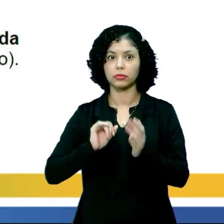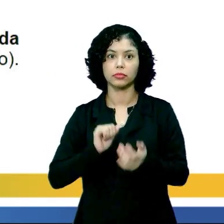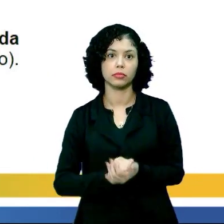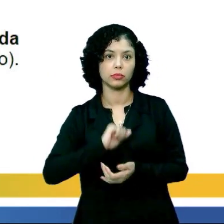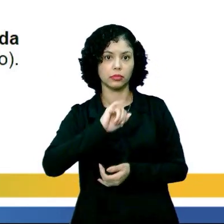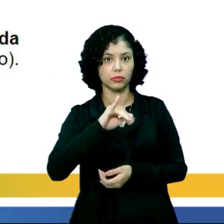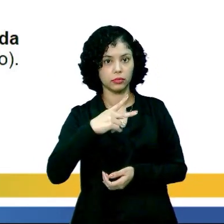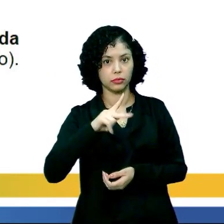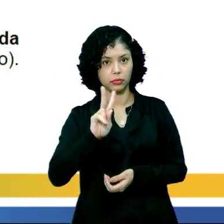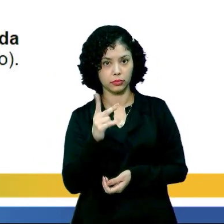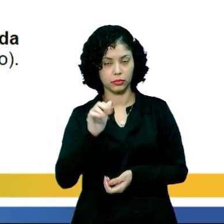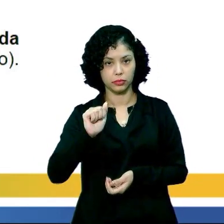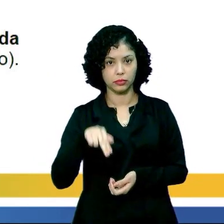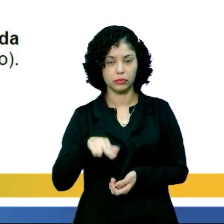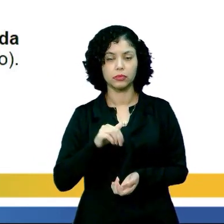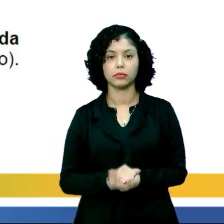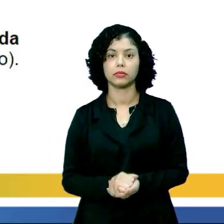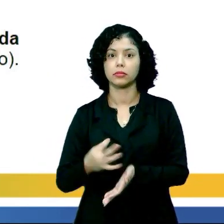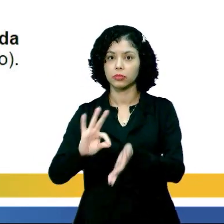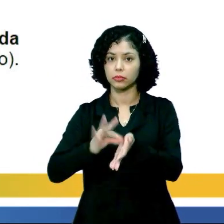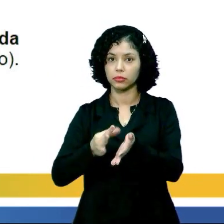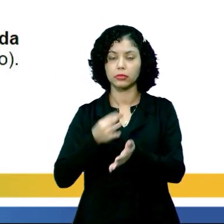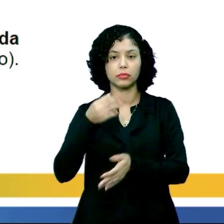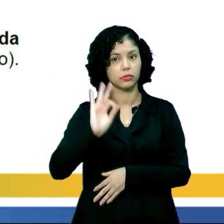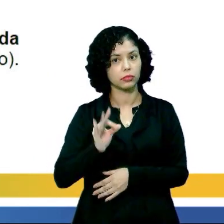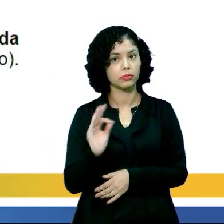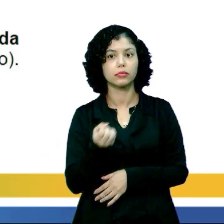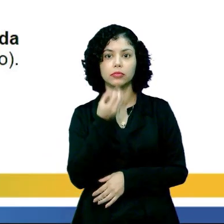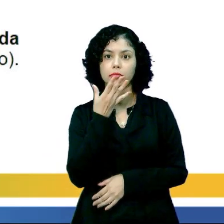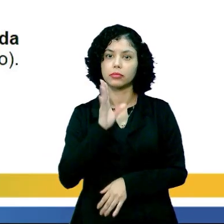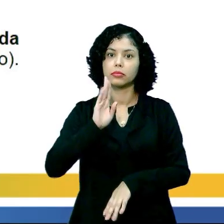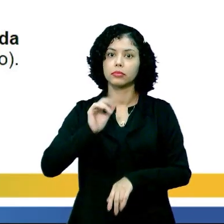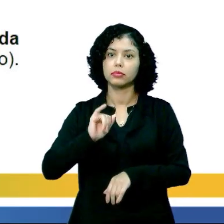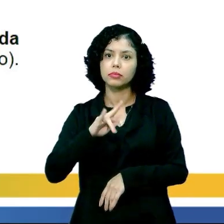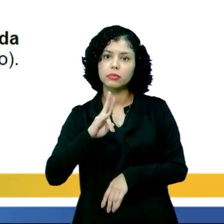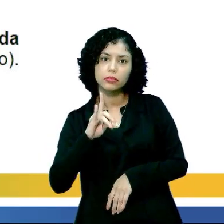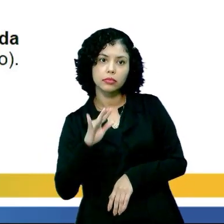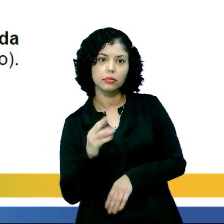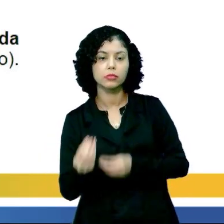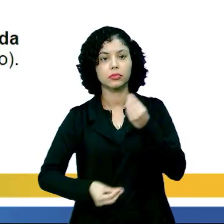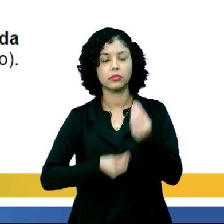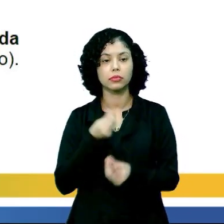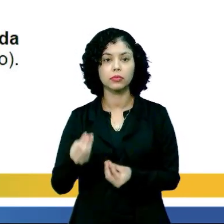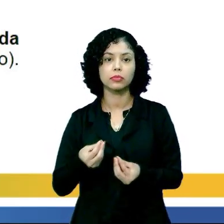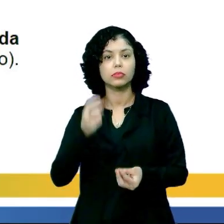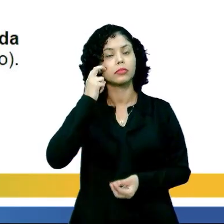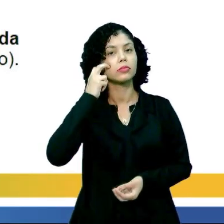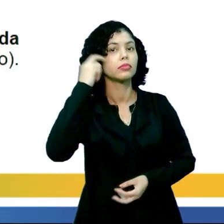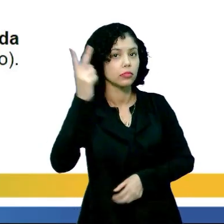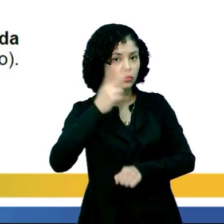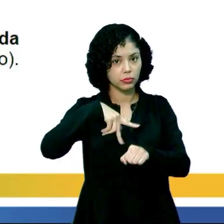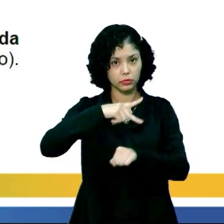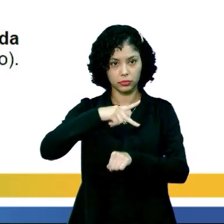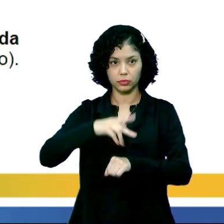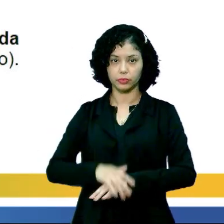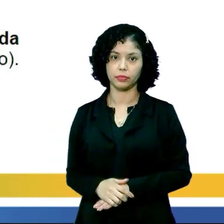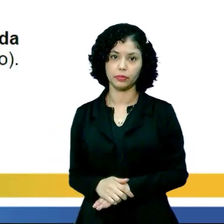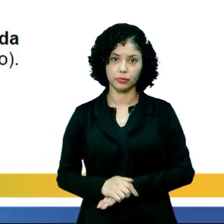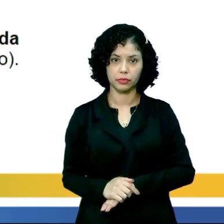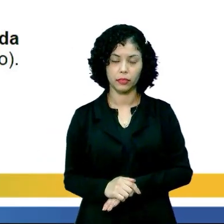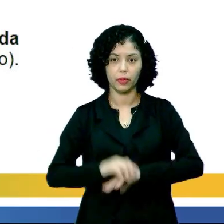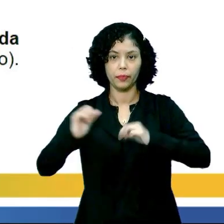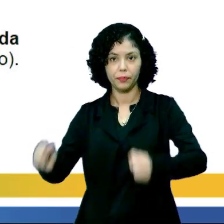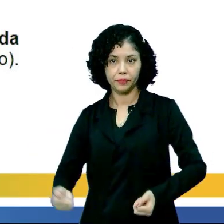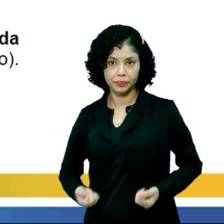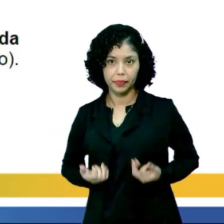de Patrimônio Histórico e Artístico Nacional, ele tem registrado certos bens imateriais como patrimônio cultural do